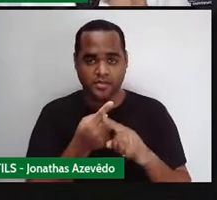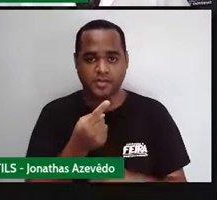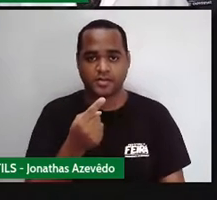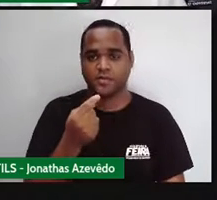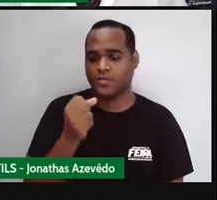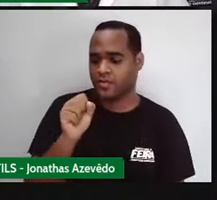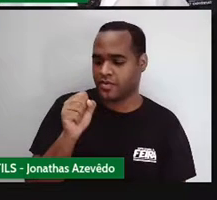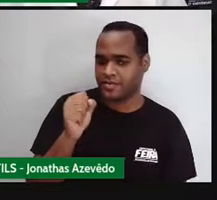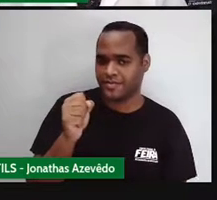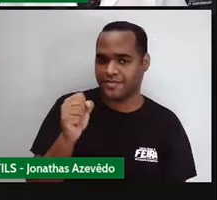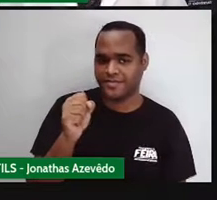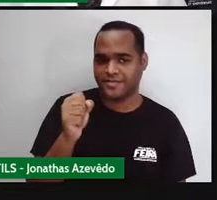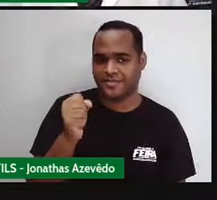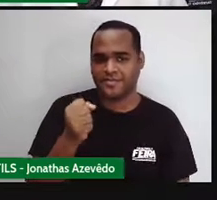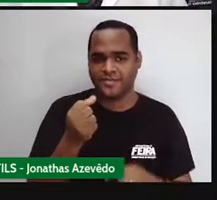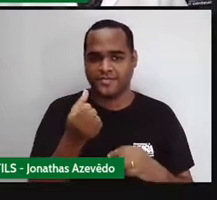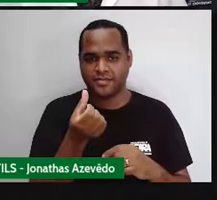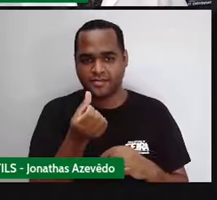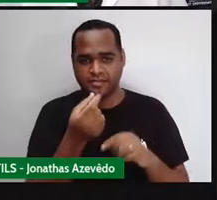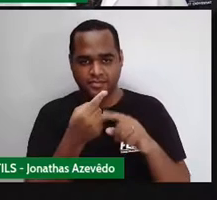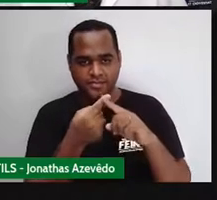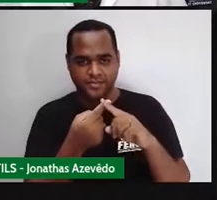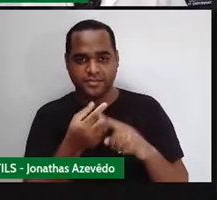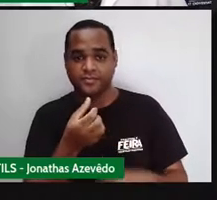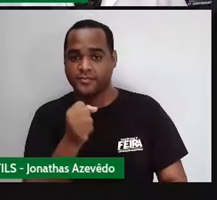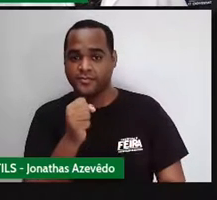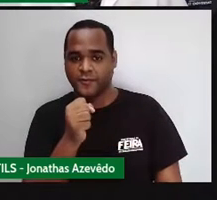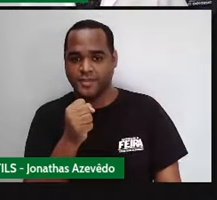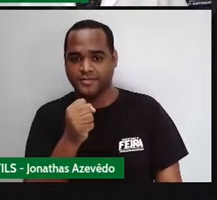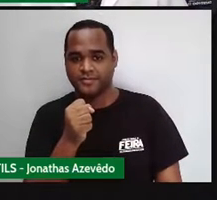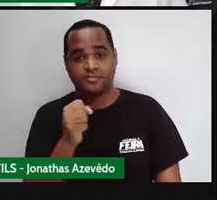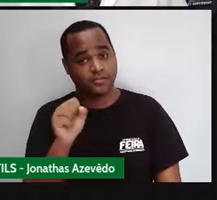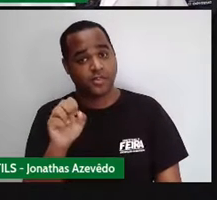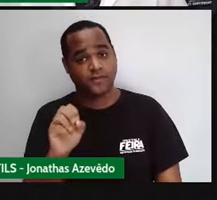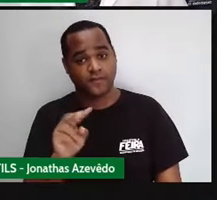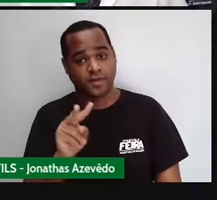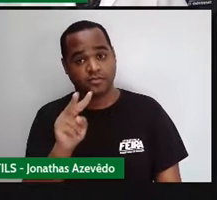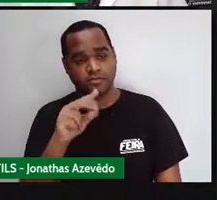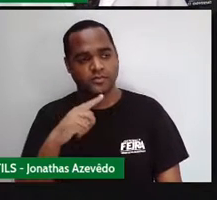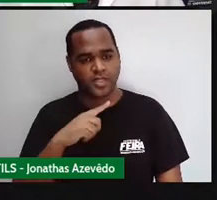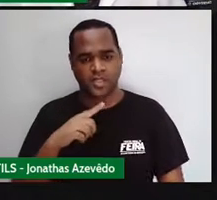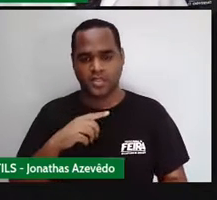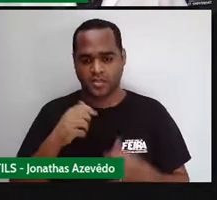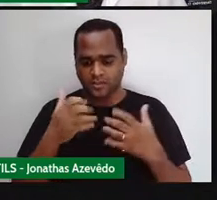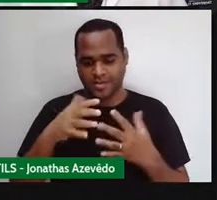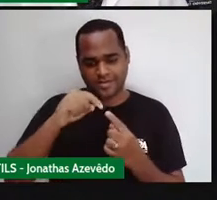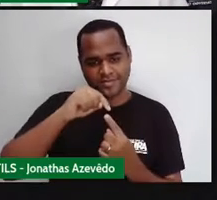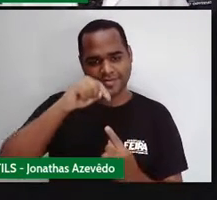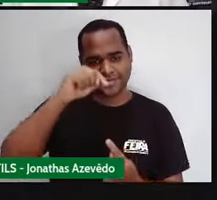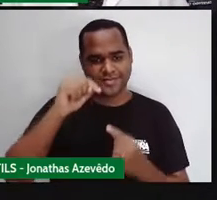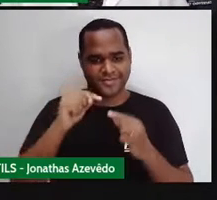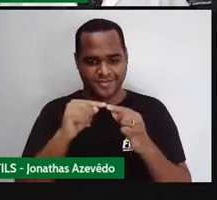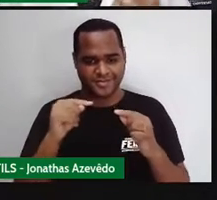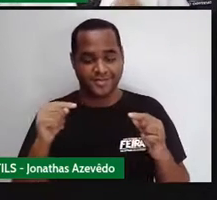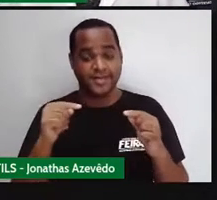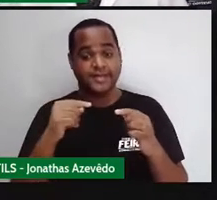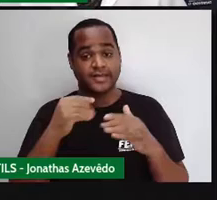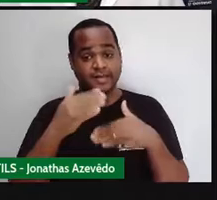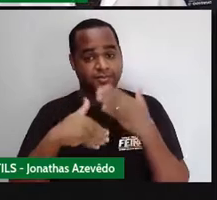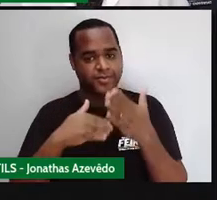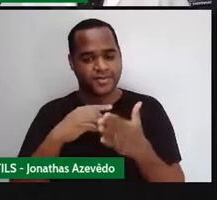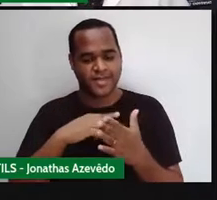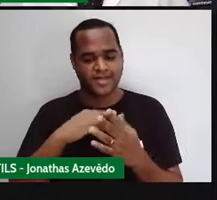vezes oito que são os valores das diagonais. Tá? E depois divide